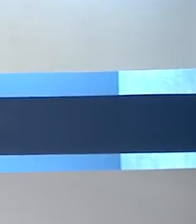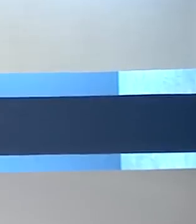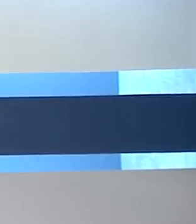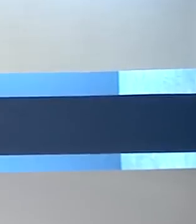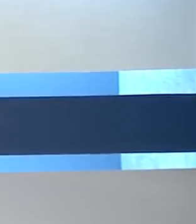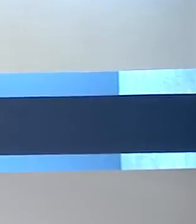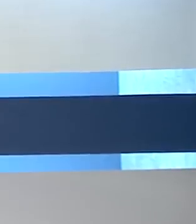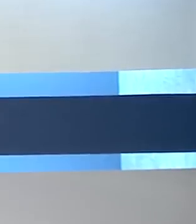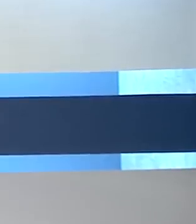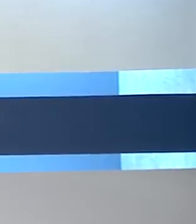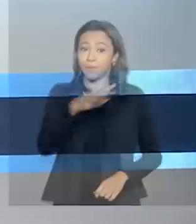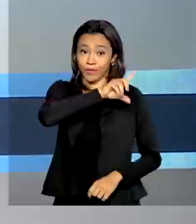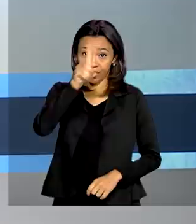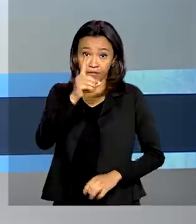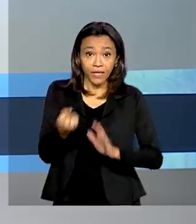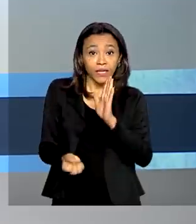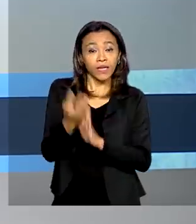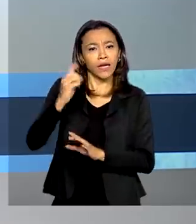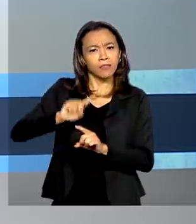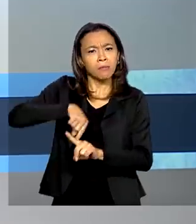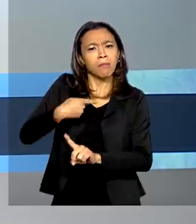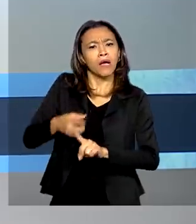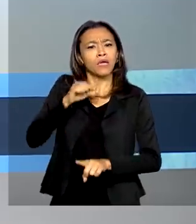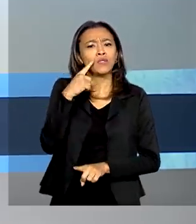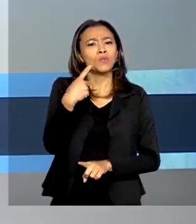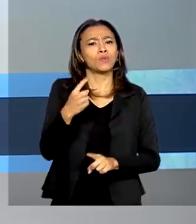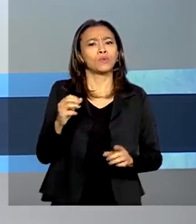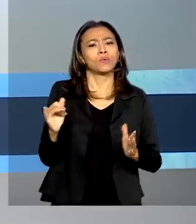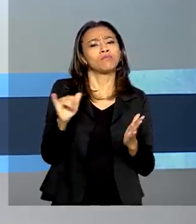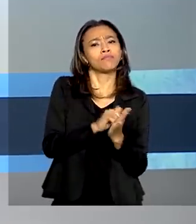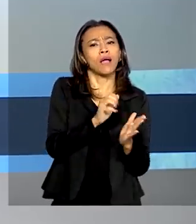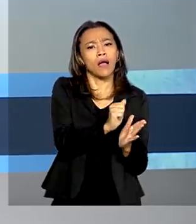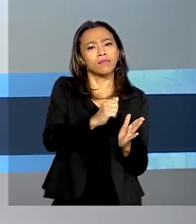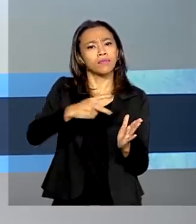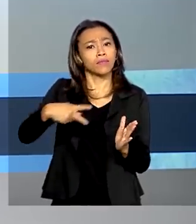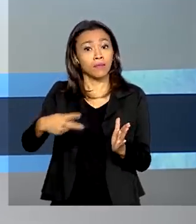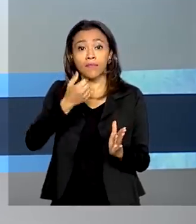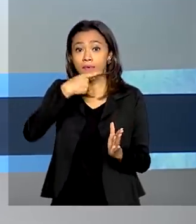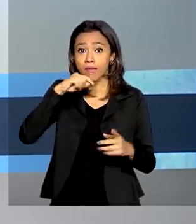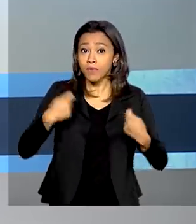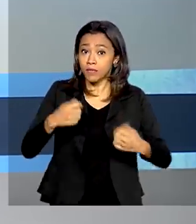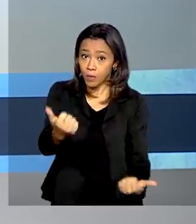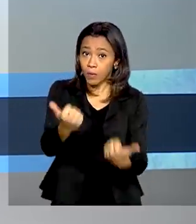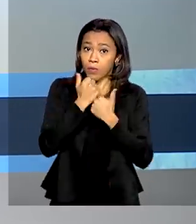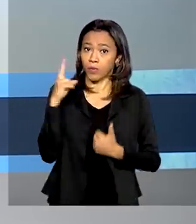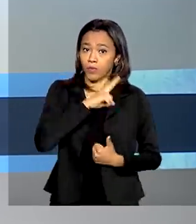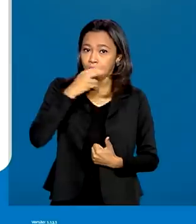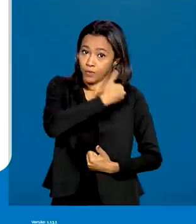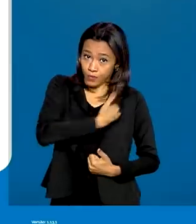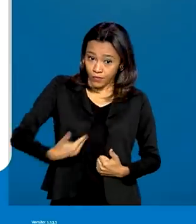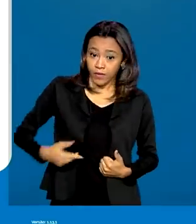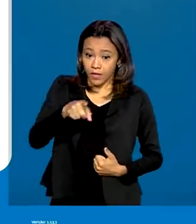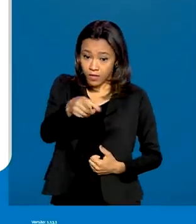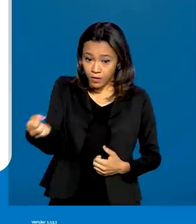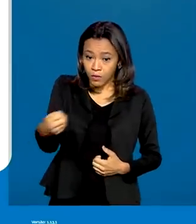Olá, bom dia! Criado mais um canal de atendimento para ajudar quem precisa do auxílio emergencial. Pelo novo